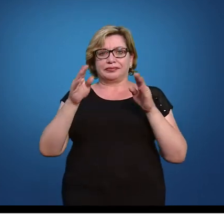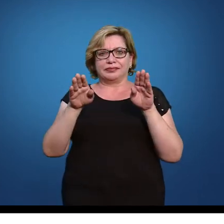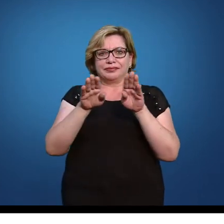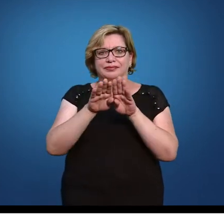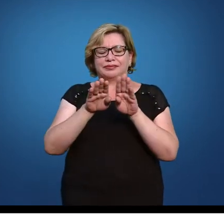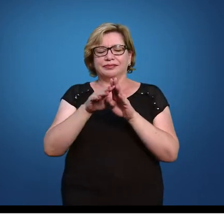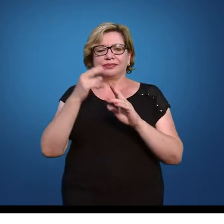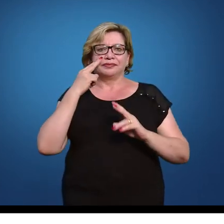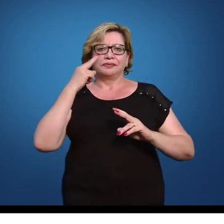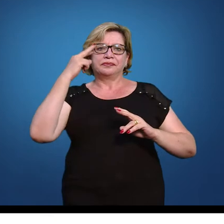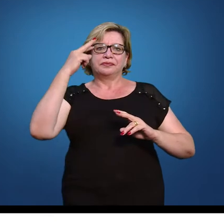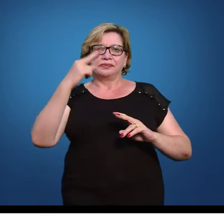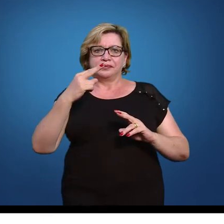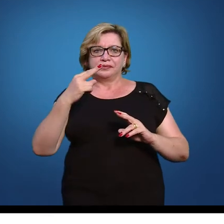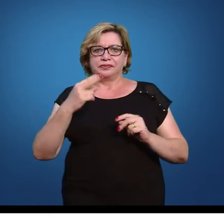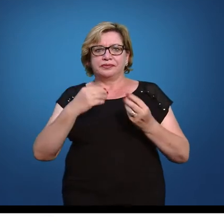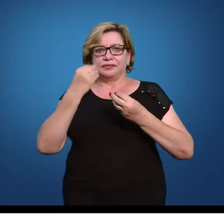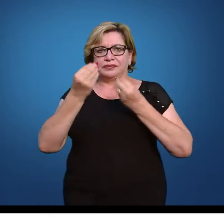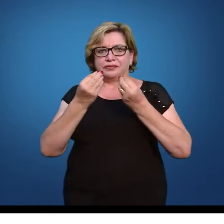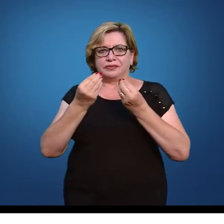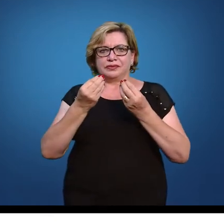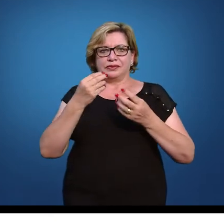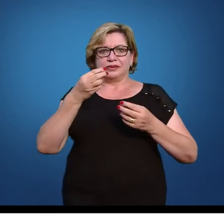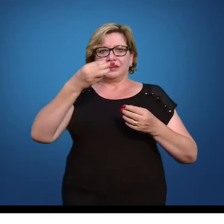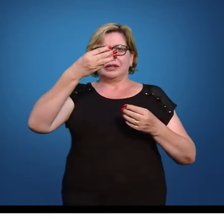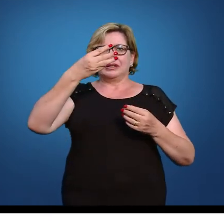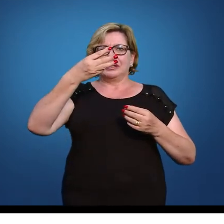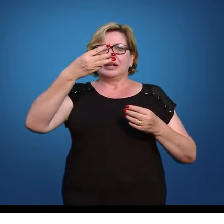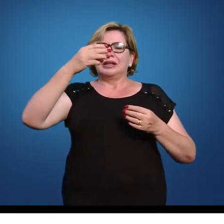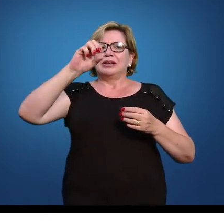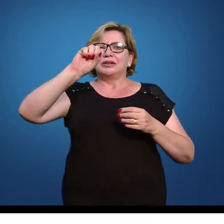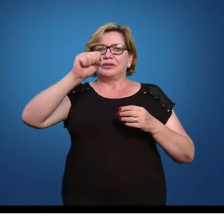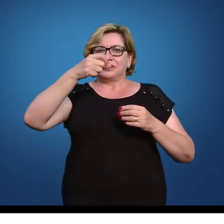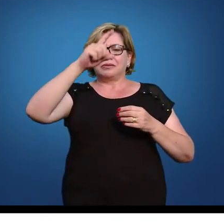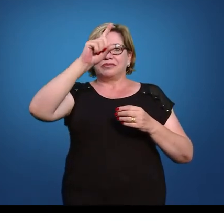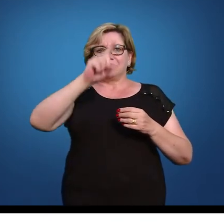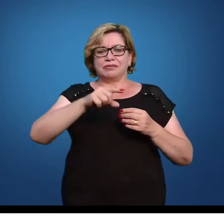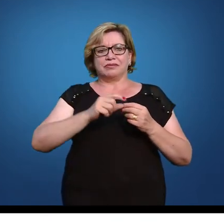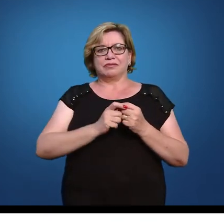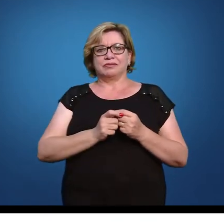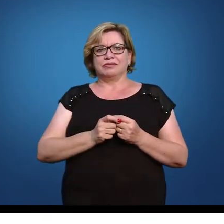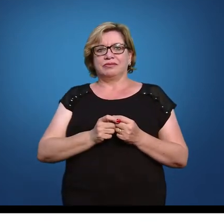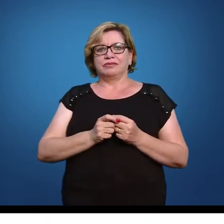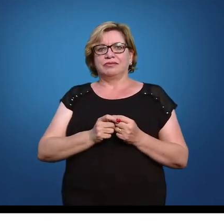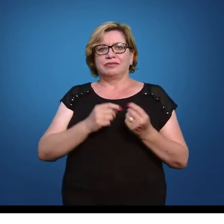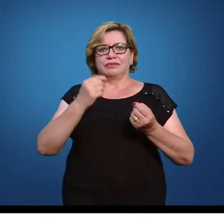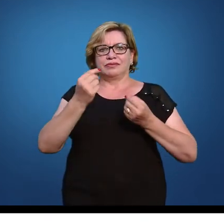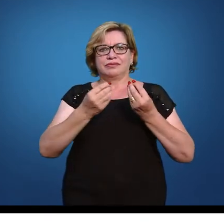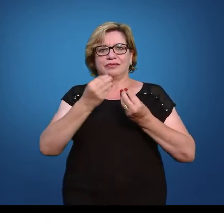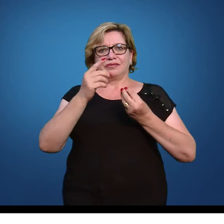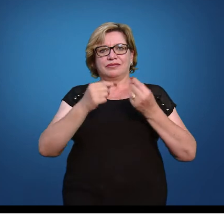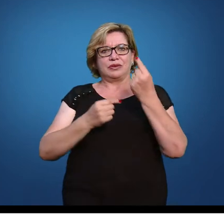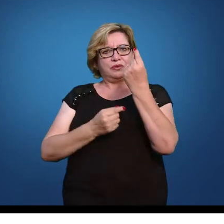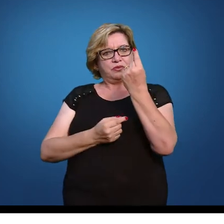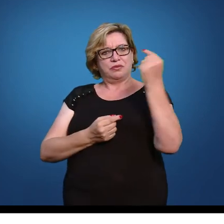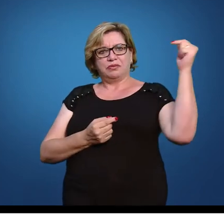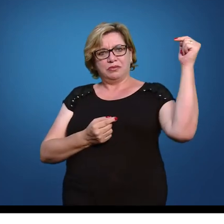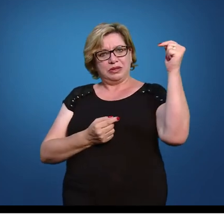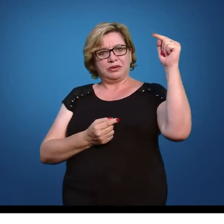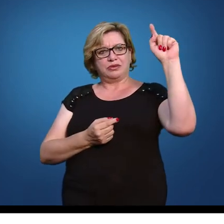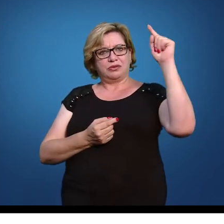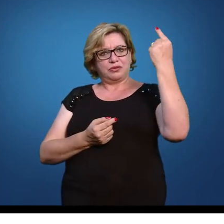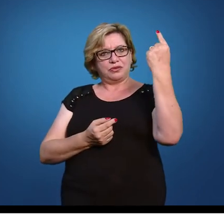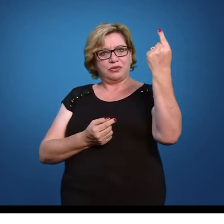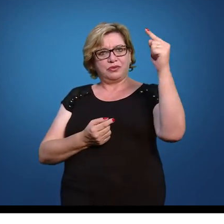na média que é o 0 então esse 38 corresponde exatamente padronizado a menos 1